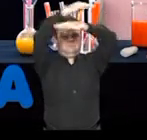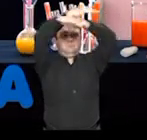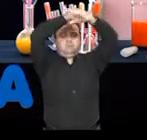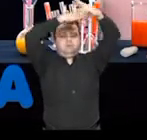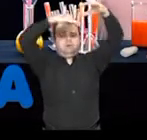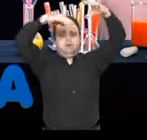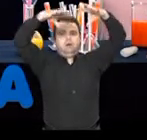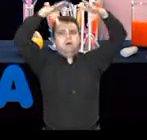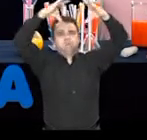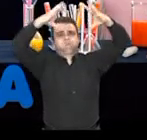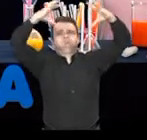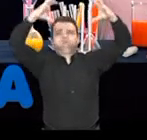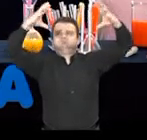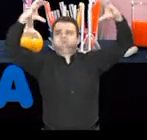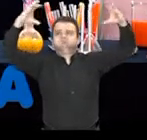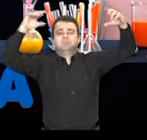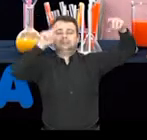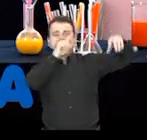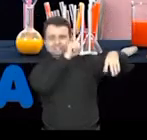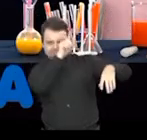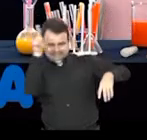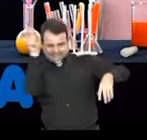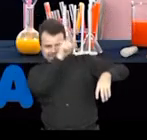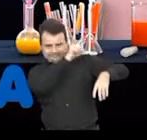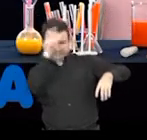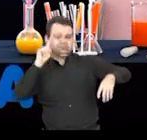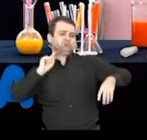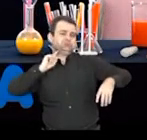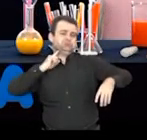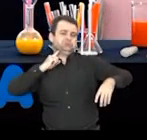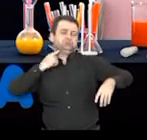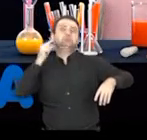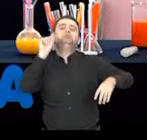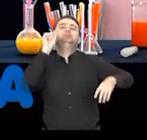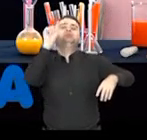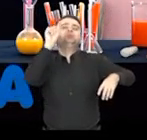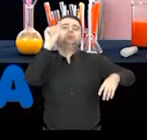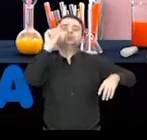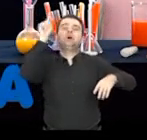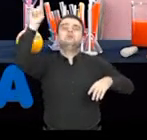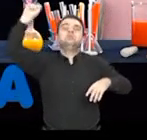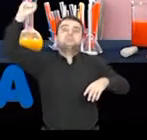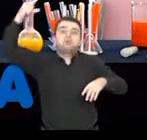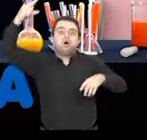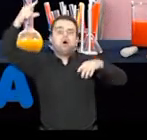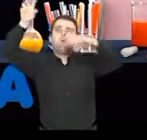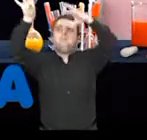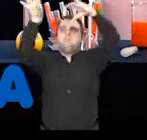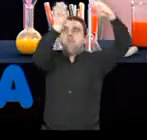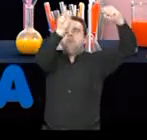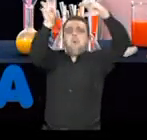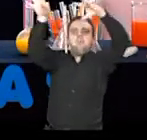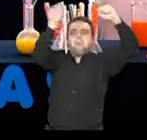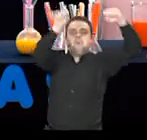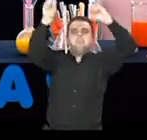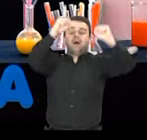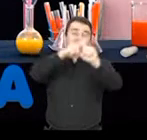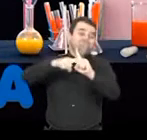Formando essa enorme camada, nós temos uma retenção maior dos raios solares.